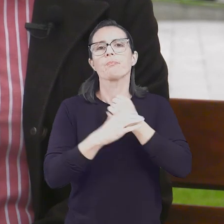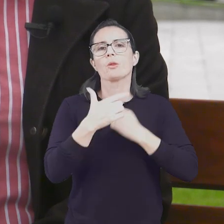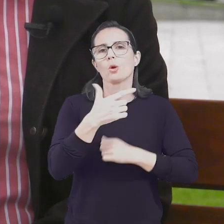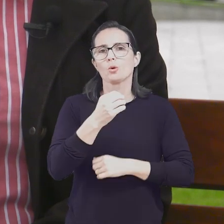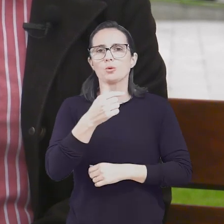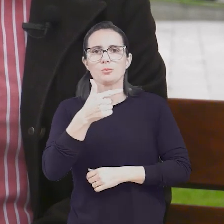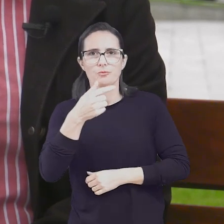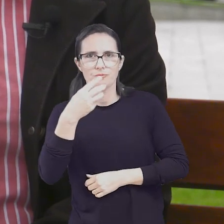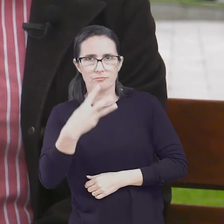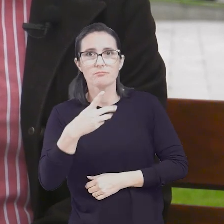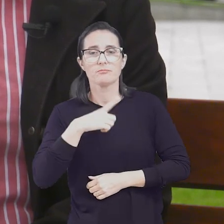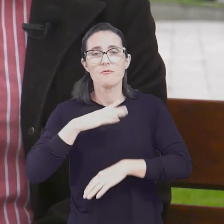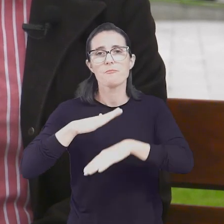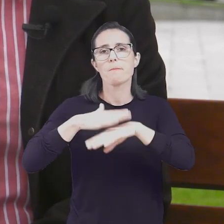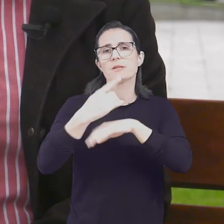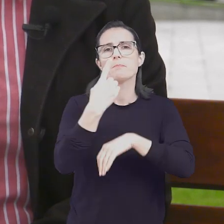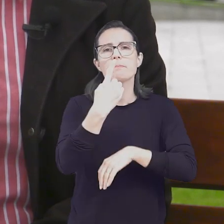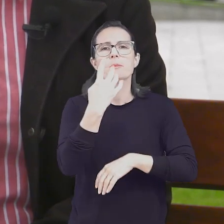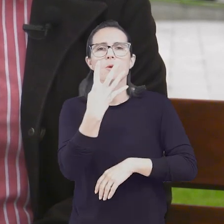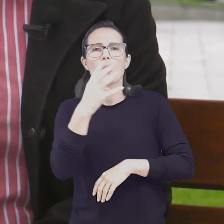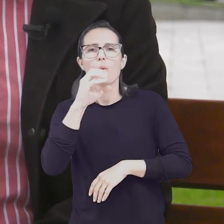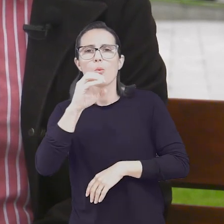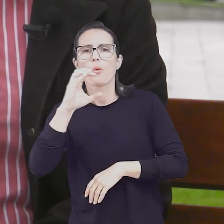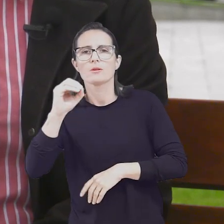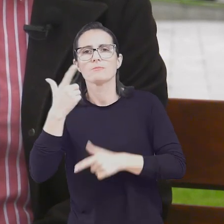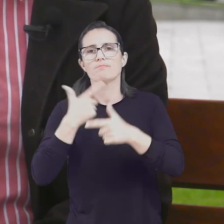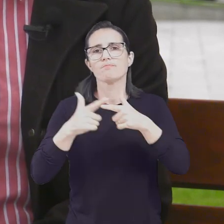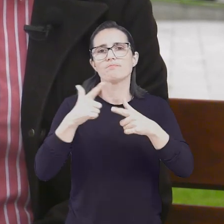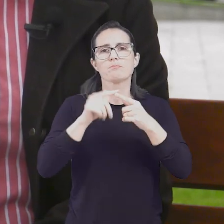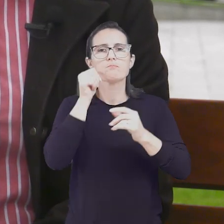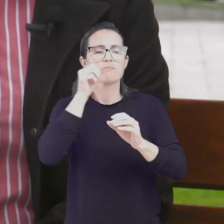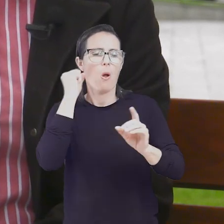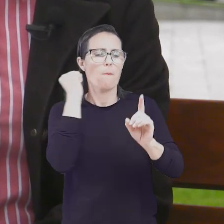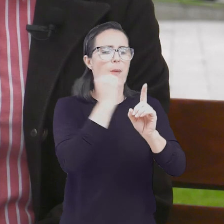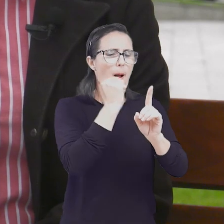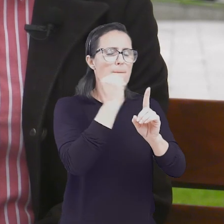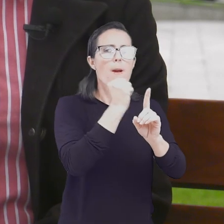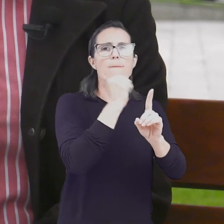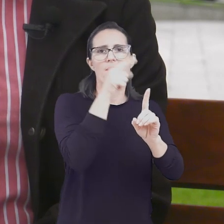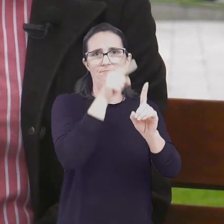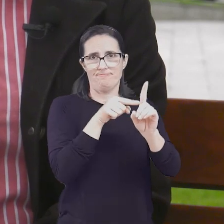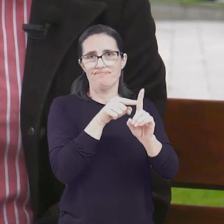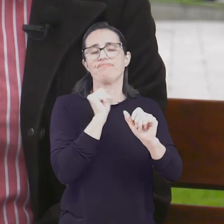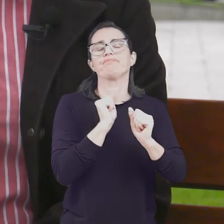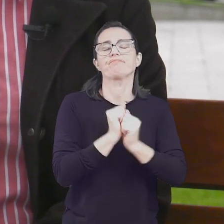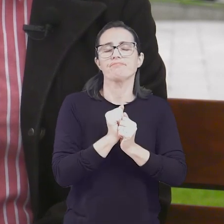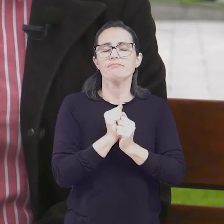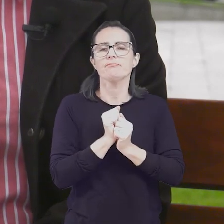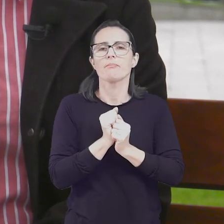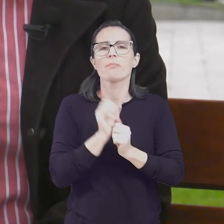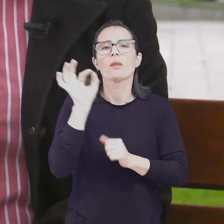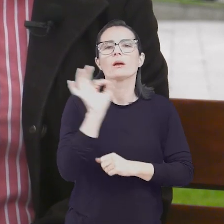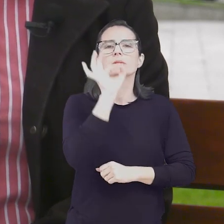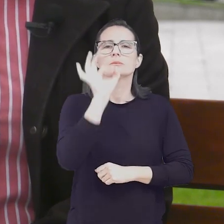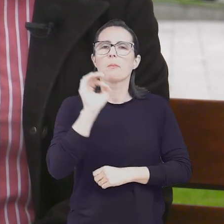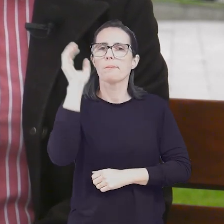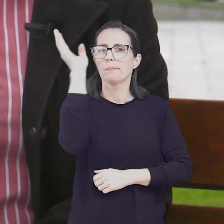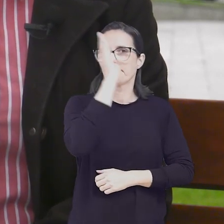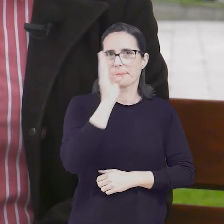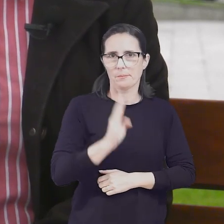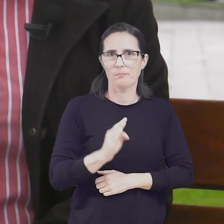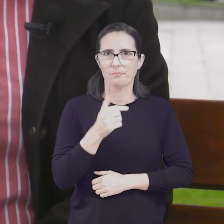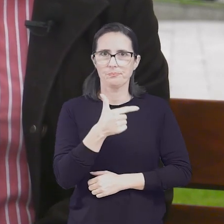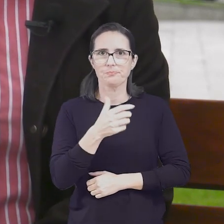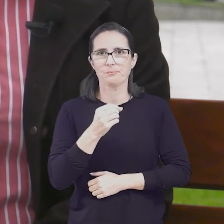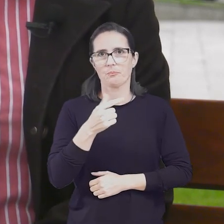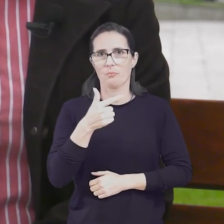registrou mais de 1.400 casos de feminicídio, o maior número desde a criação da lei. A taxa